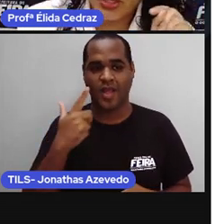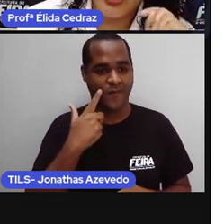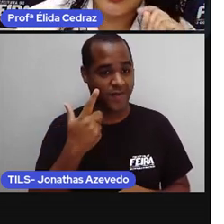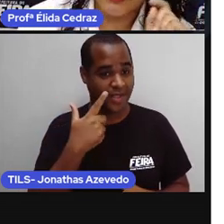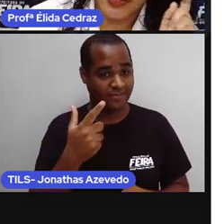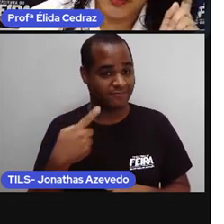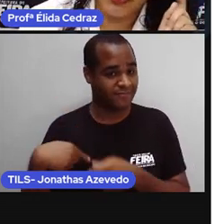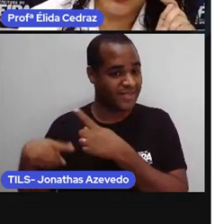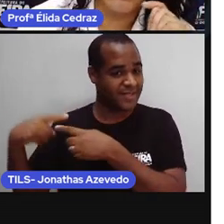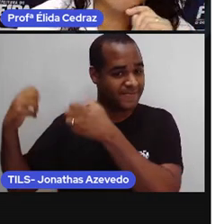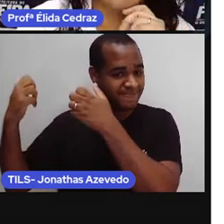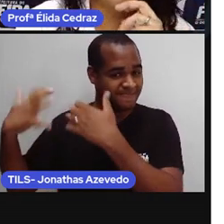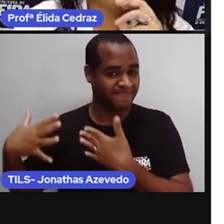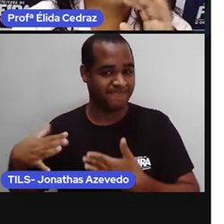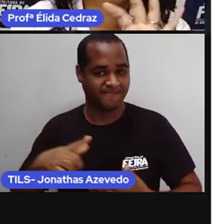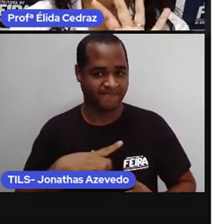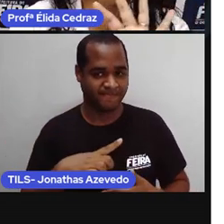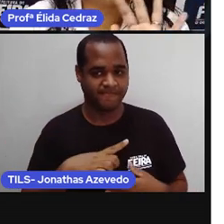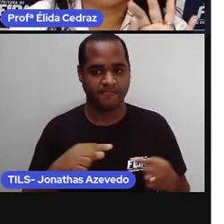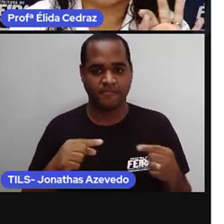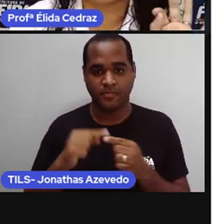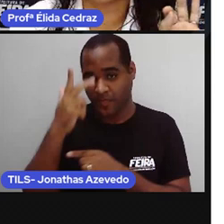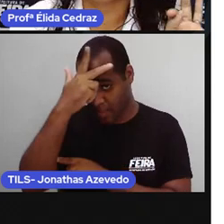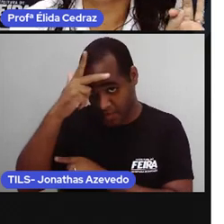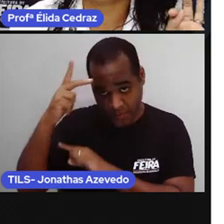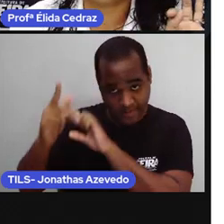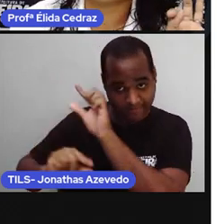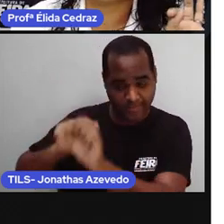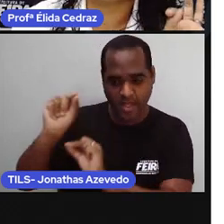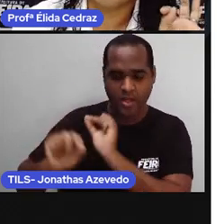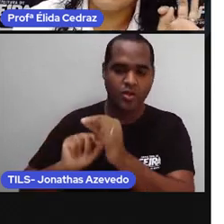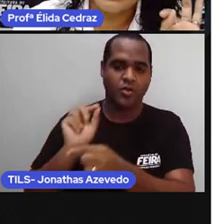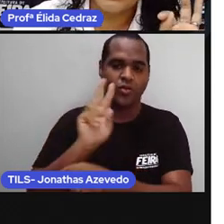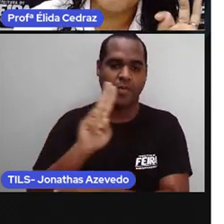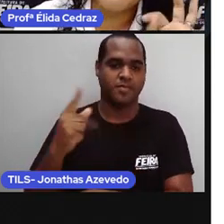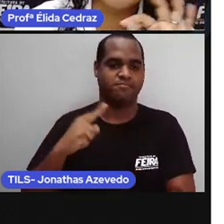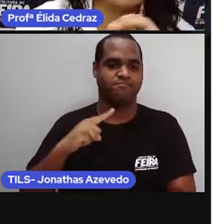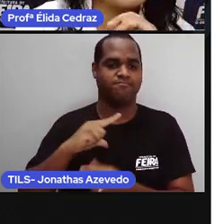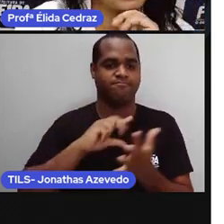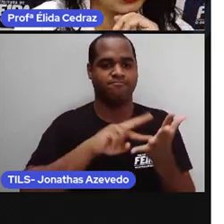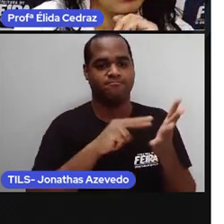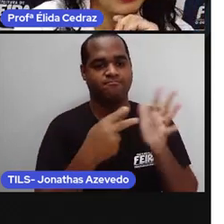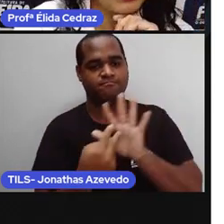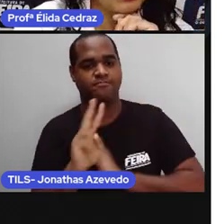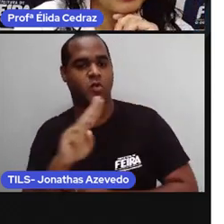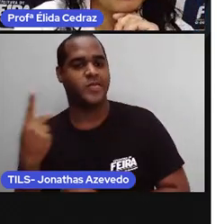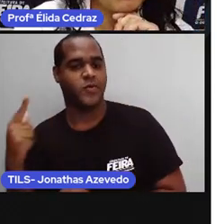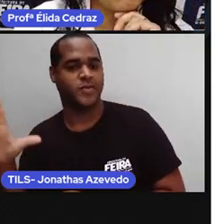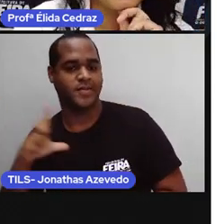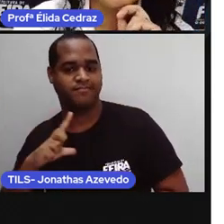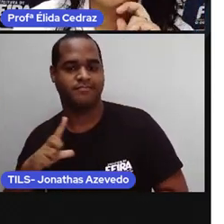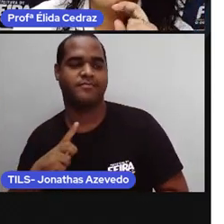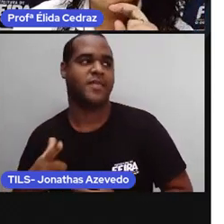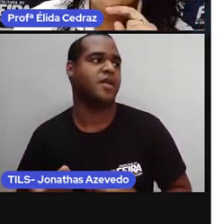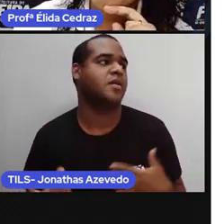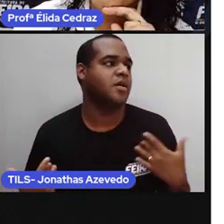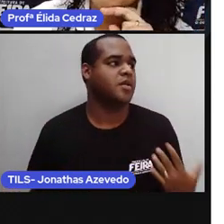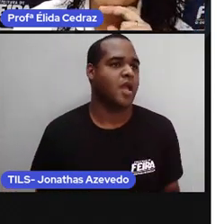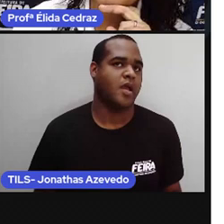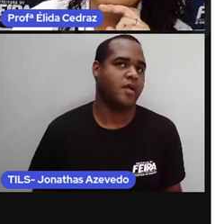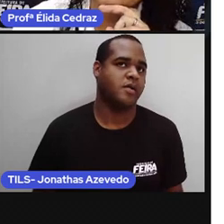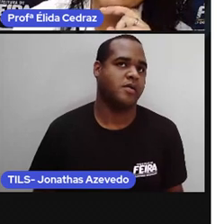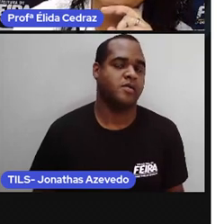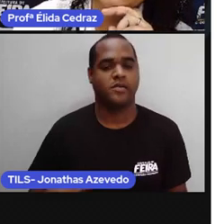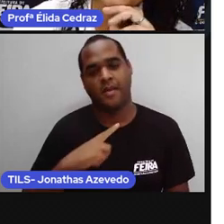nós vimos que todas as pessoas têm nome e sobrenome. Nós também